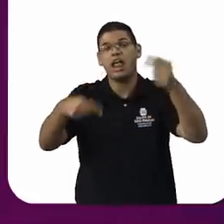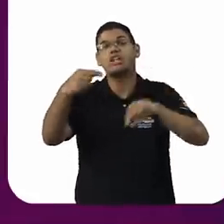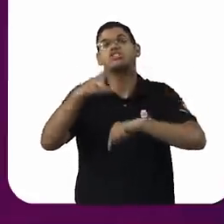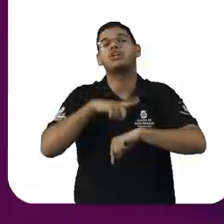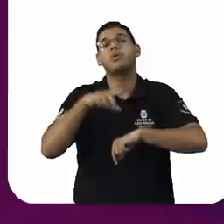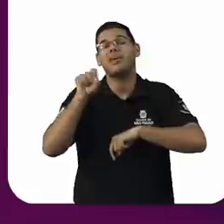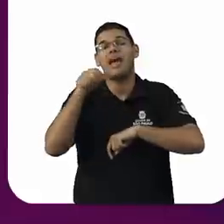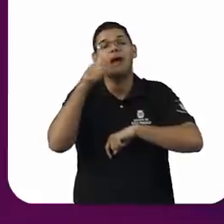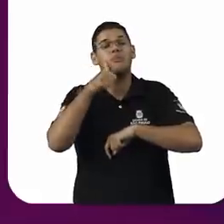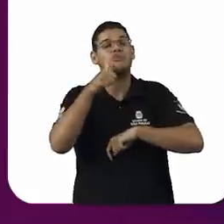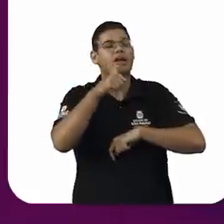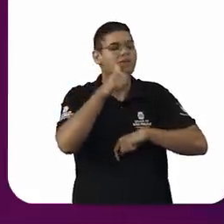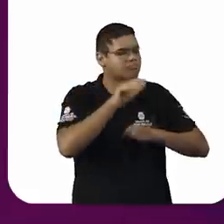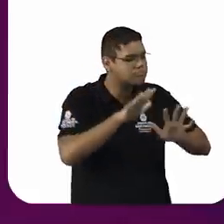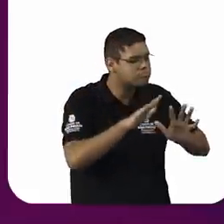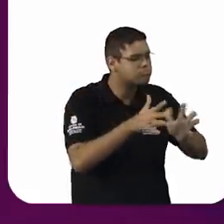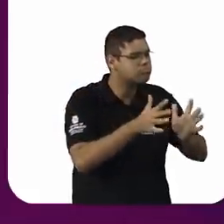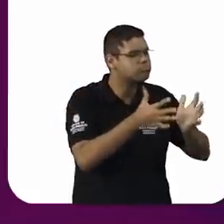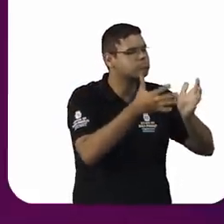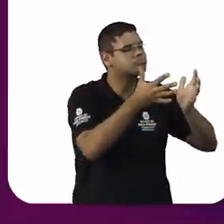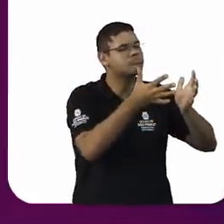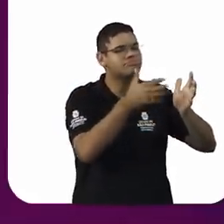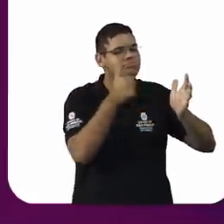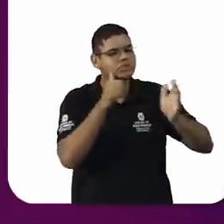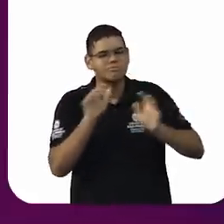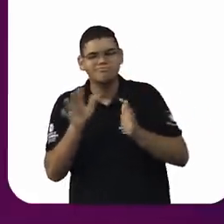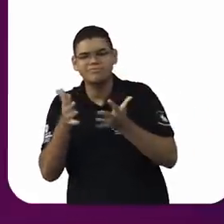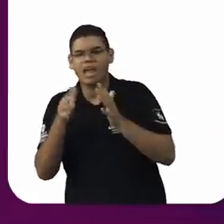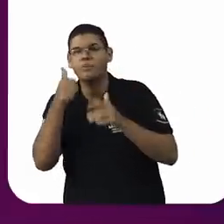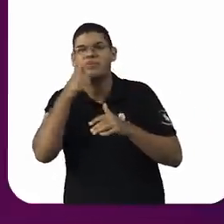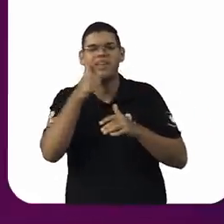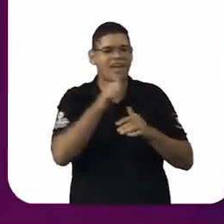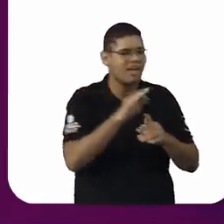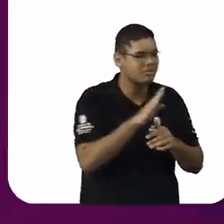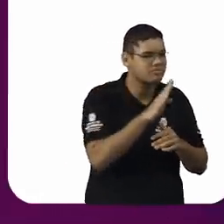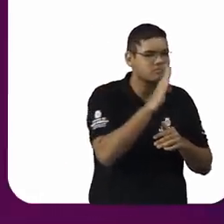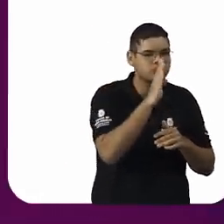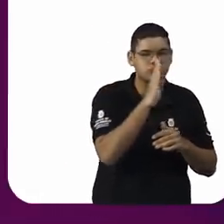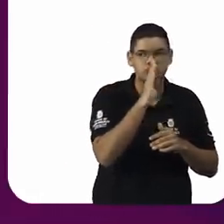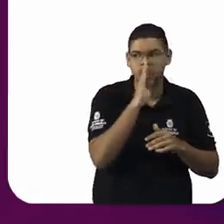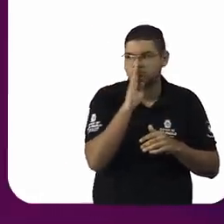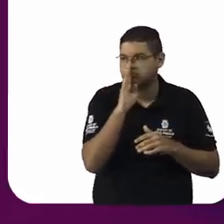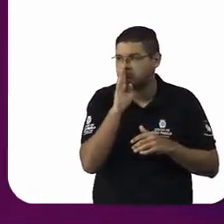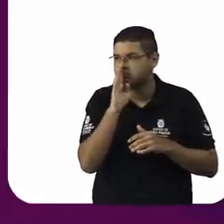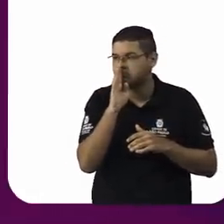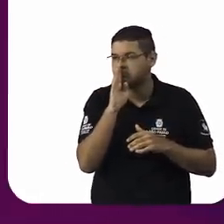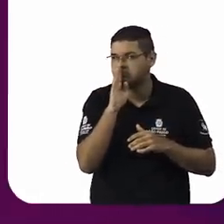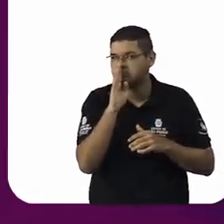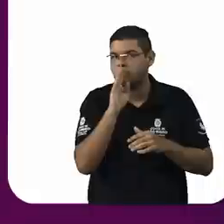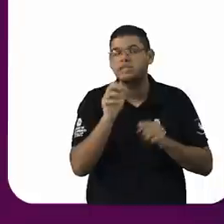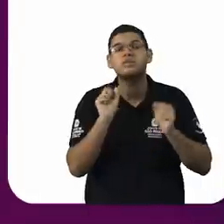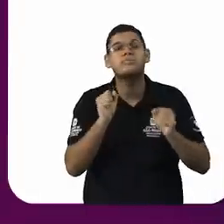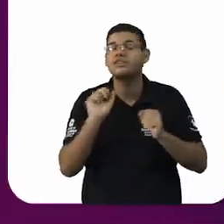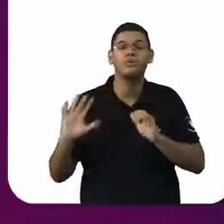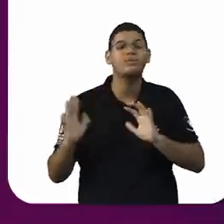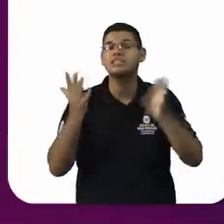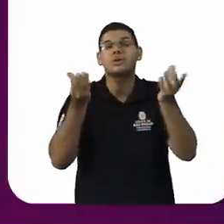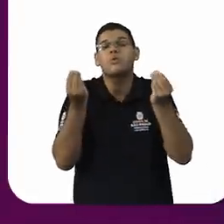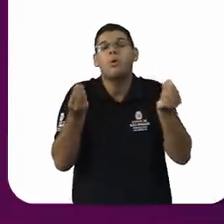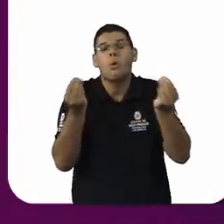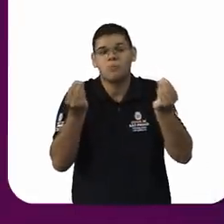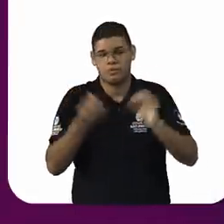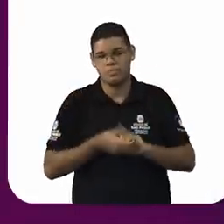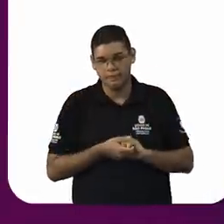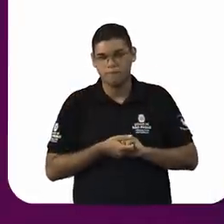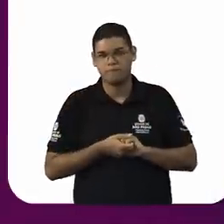de trabalho. Esse silenciamento pode acontecer em relação a reivindicações, ele pode acontecer em relação a ocupar espaços